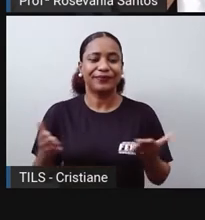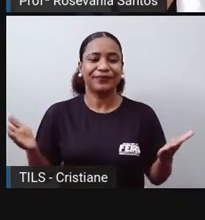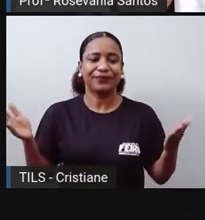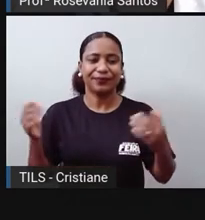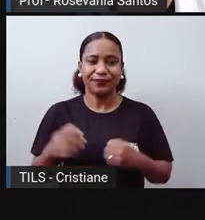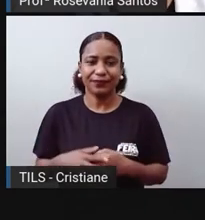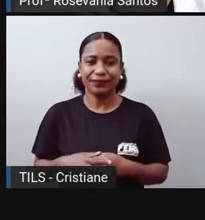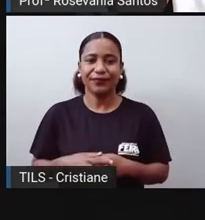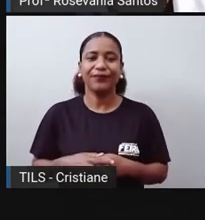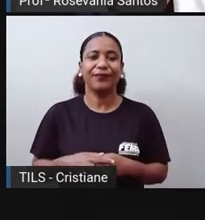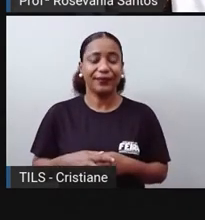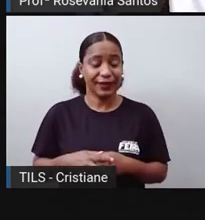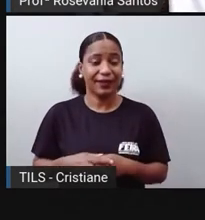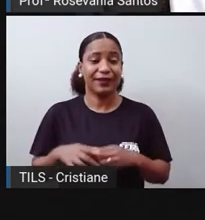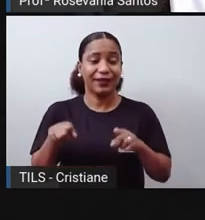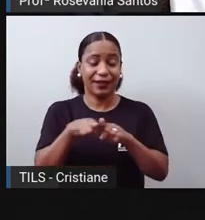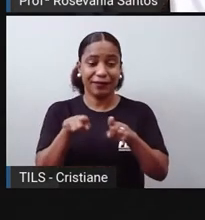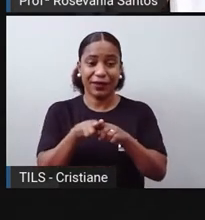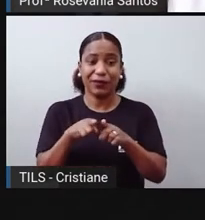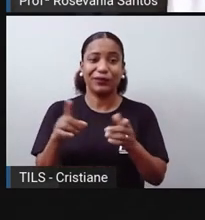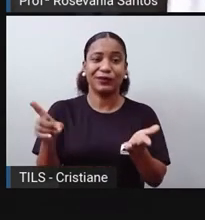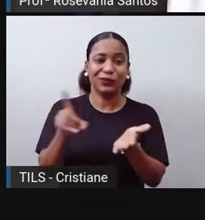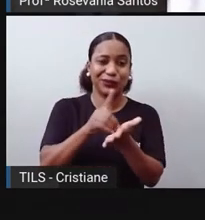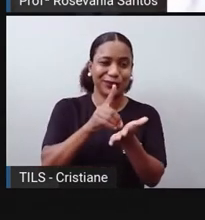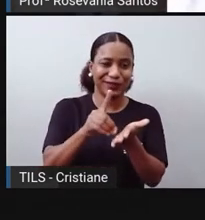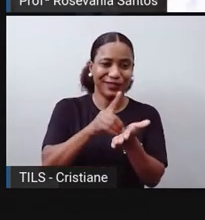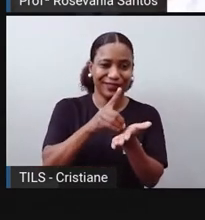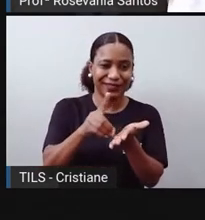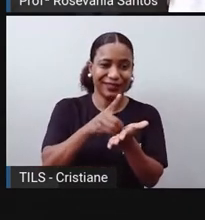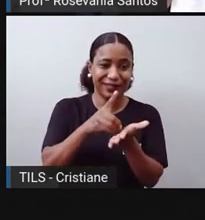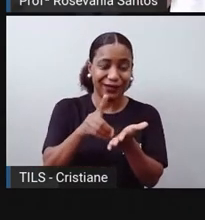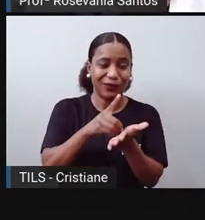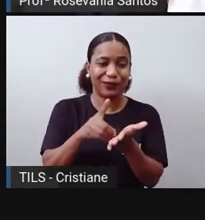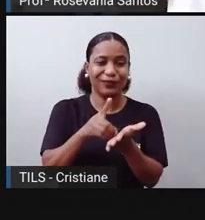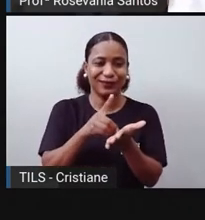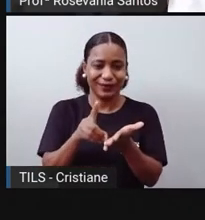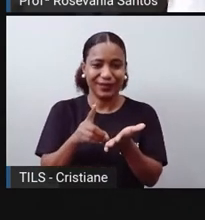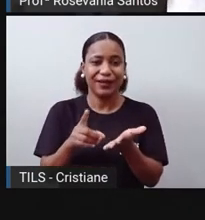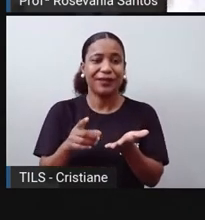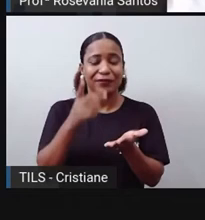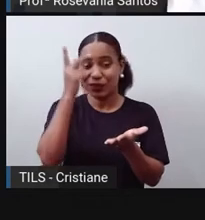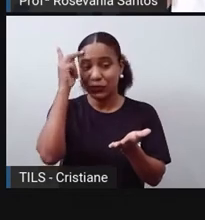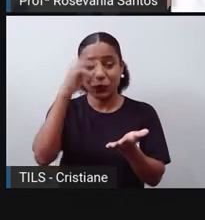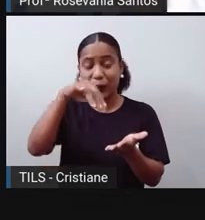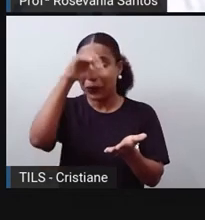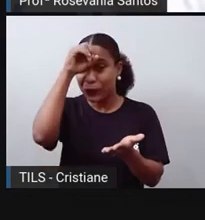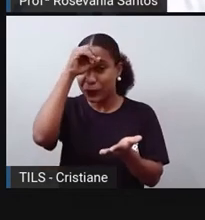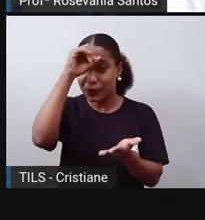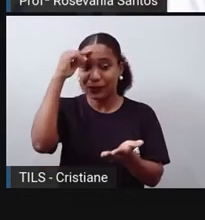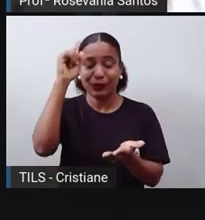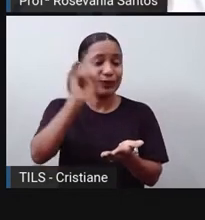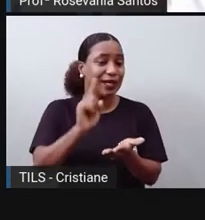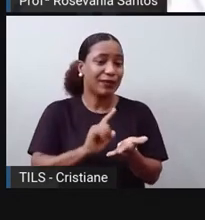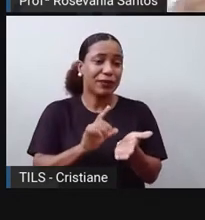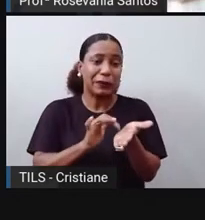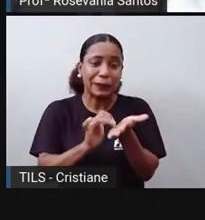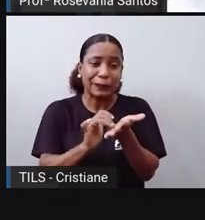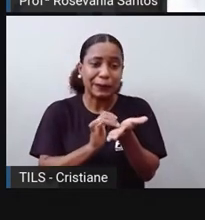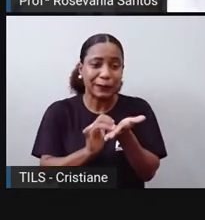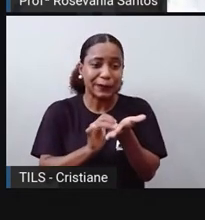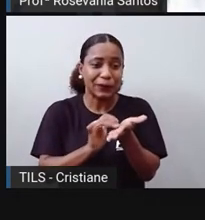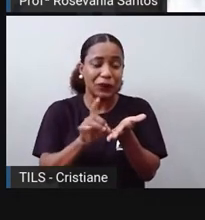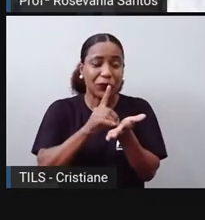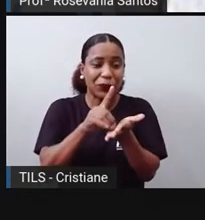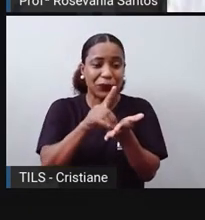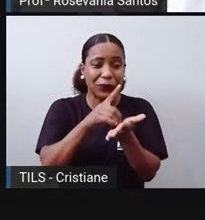do digital, tem muita gente analfabeta digital, gente, e que a gente também às vezes não tem nem paciência de poder ensinar, e se ela tiver,